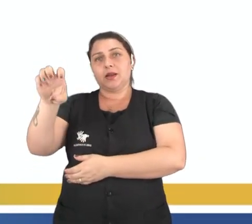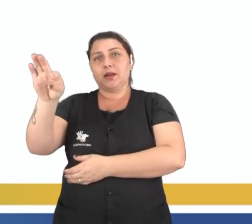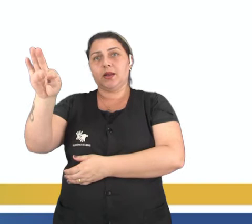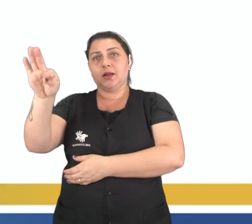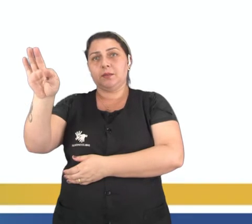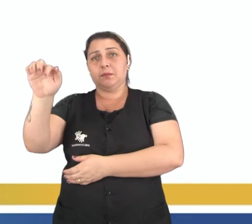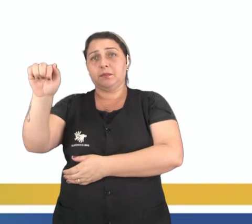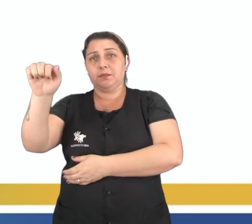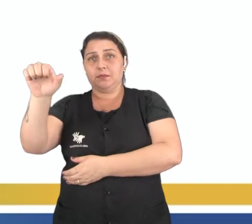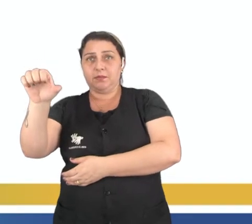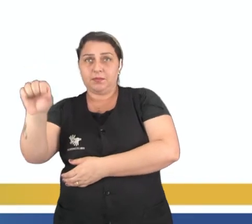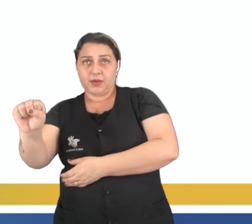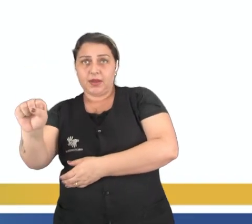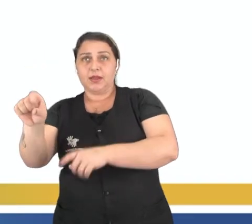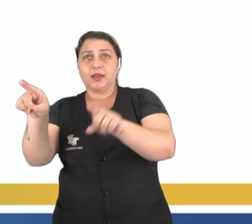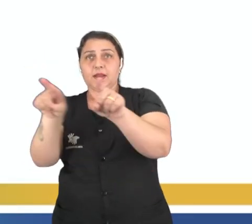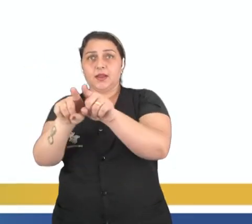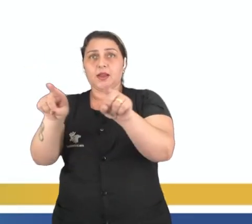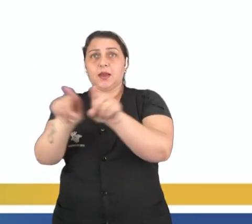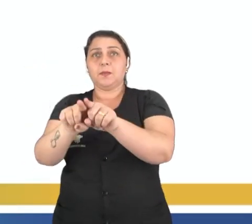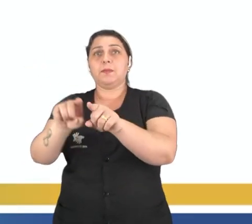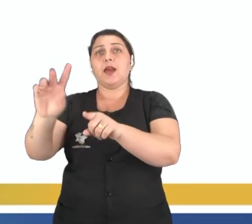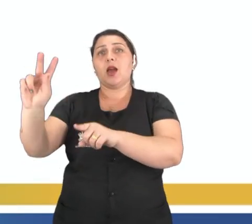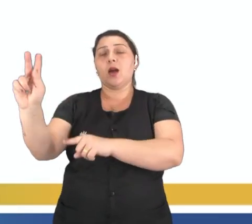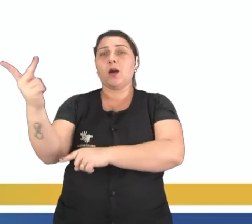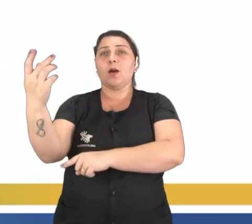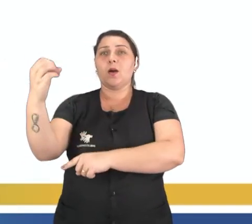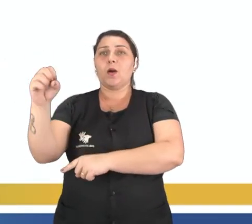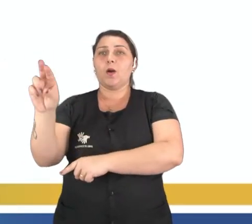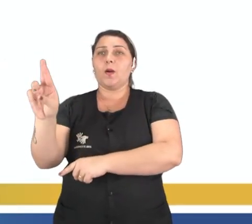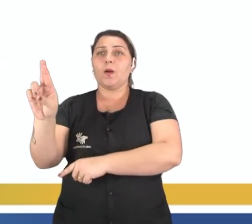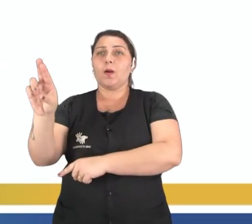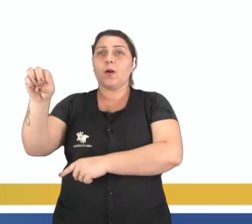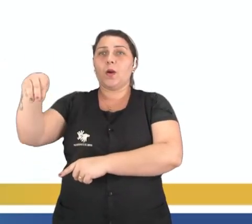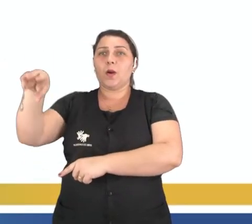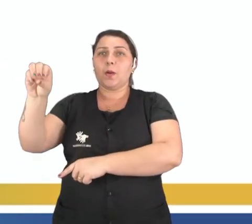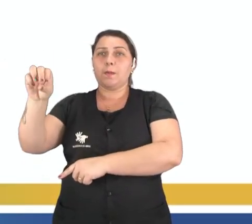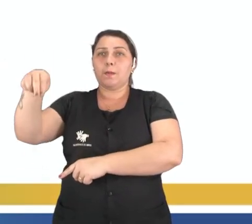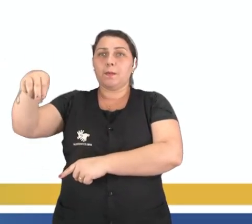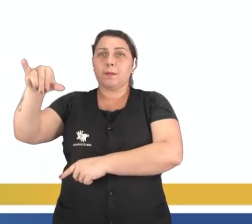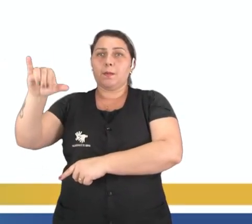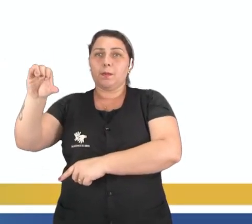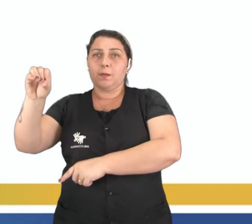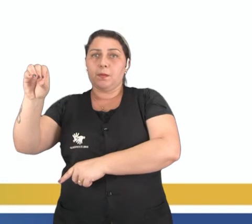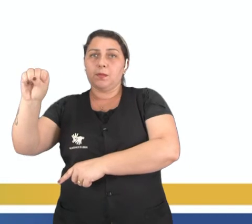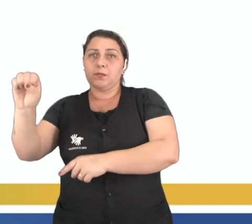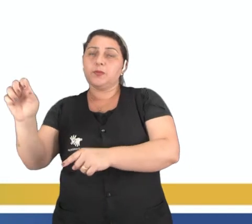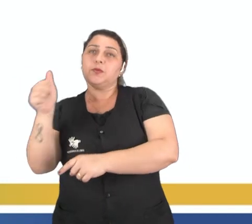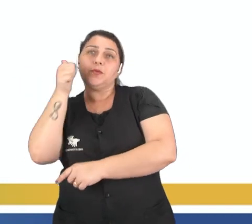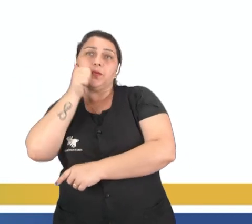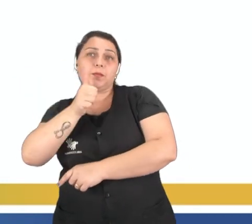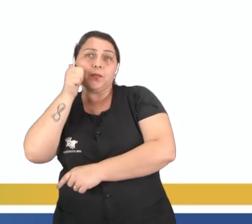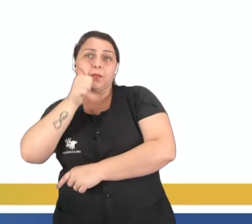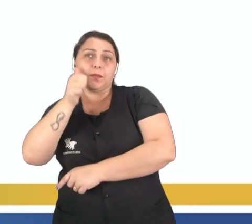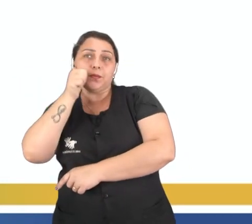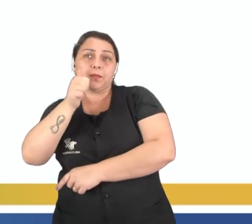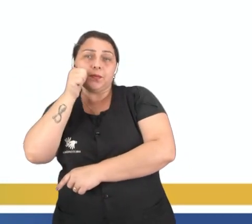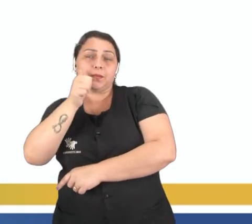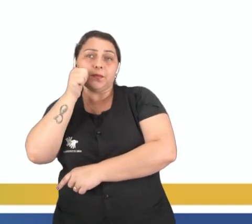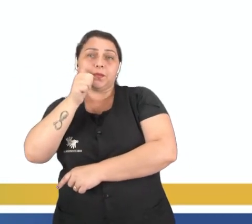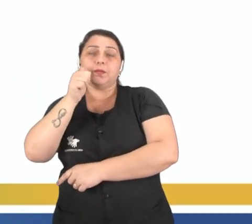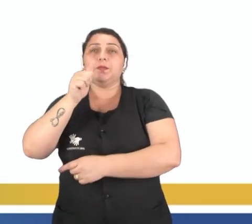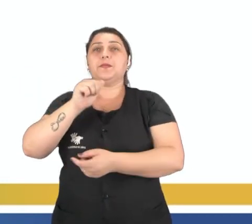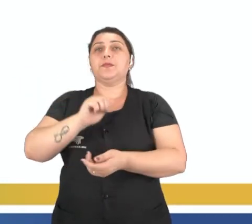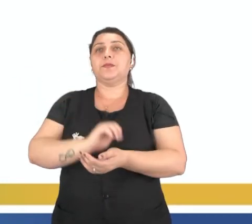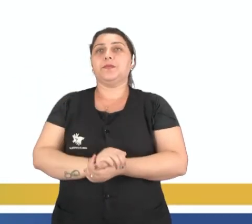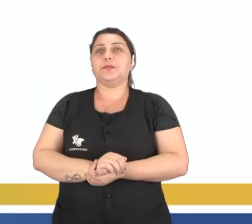e vai ser nessa estrutura que vai ocorrer a produção dos gametas que vão ser liberados na tuba uterina